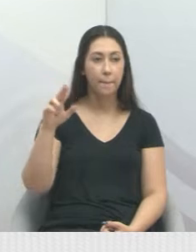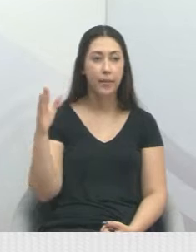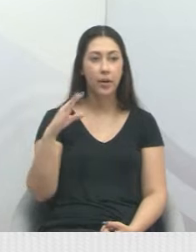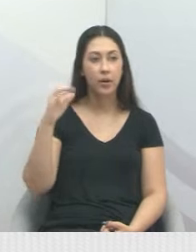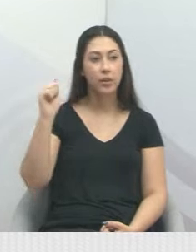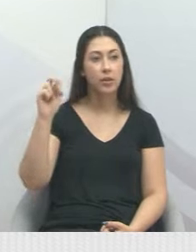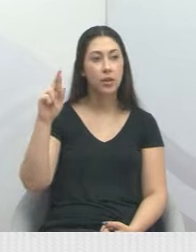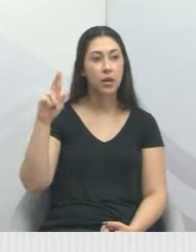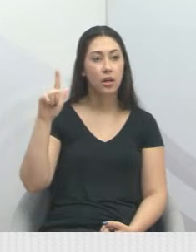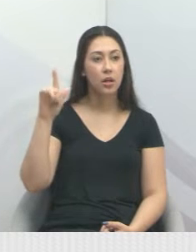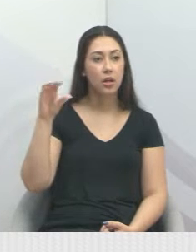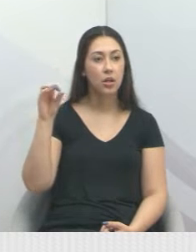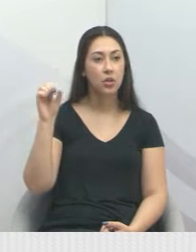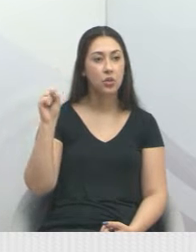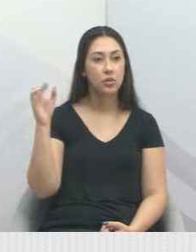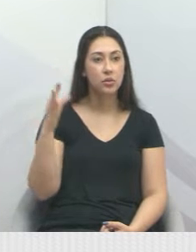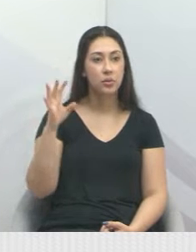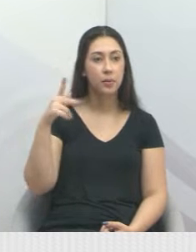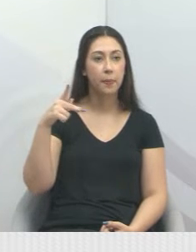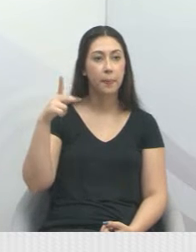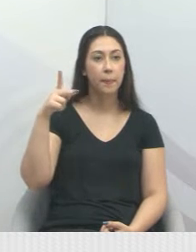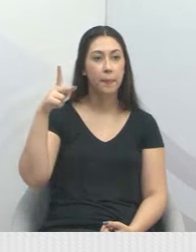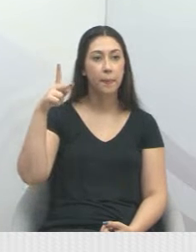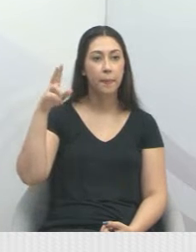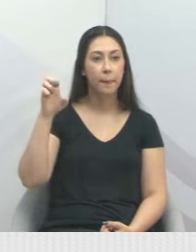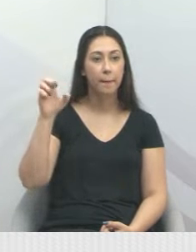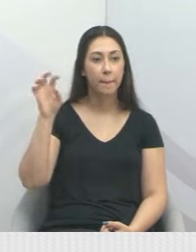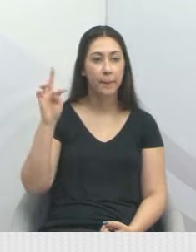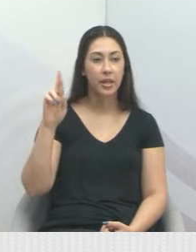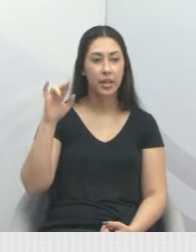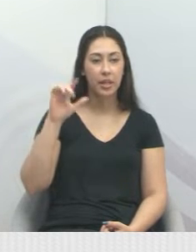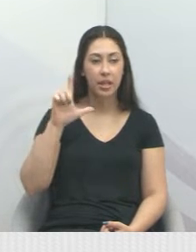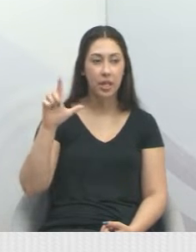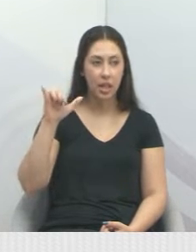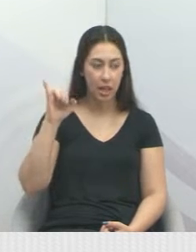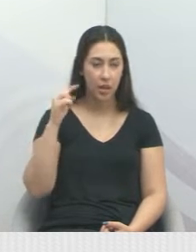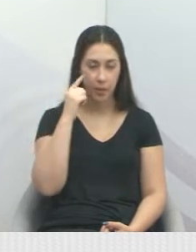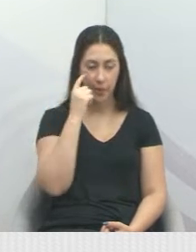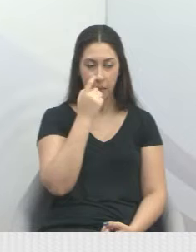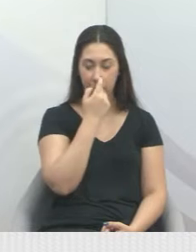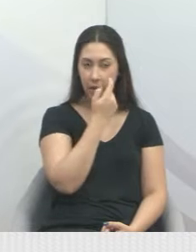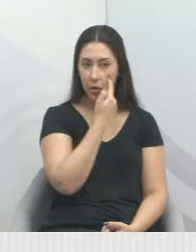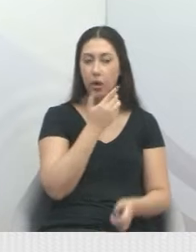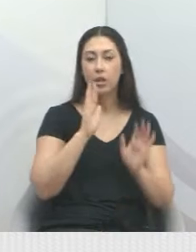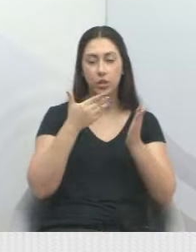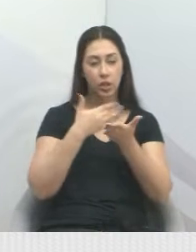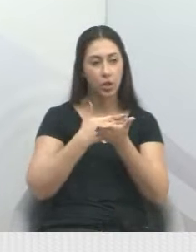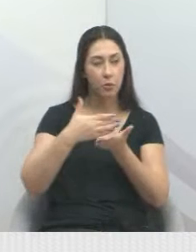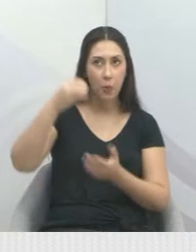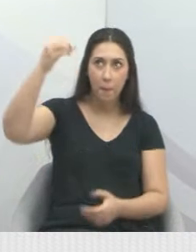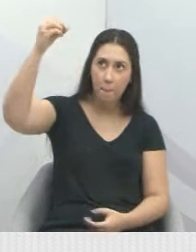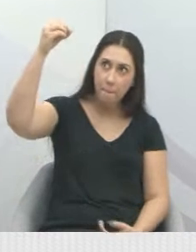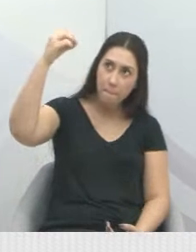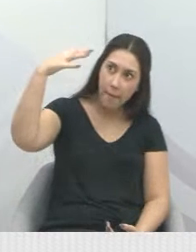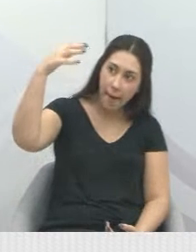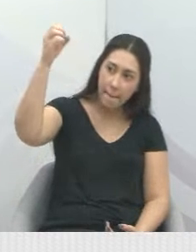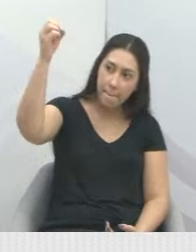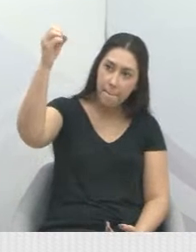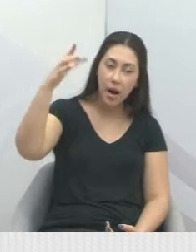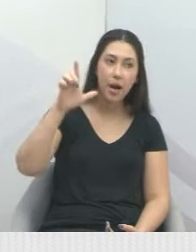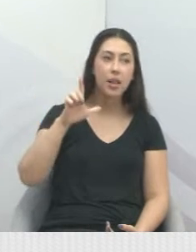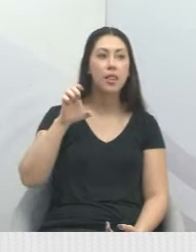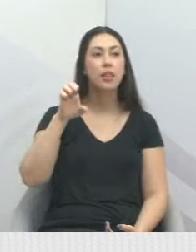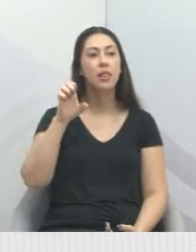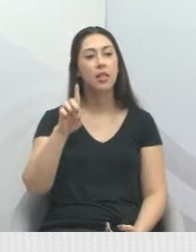doutor Romeu Carlos Pedrilli, no parque Minha Lua. Já começou a instalar isso lá, ontem